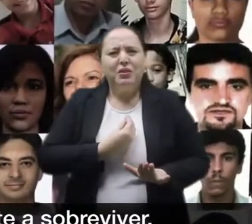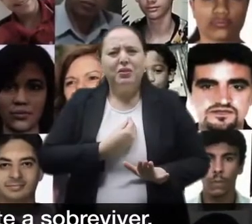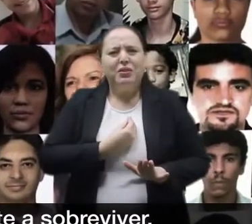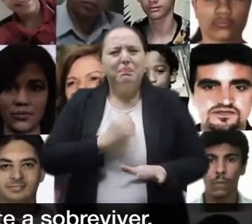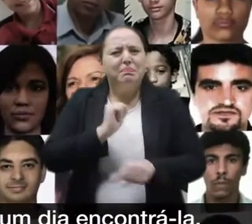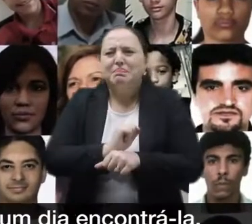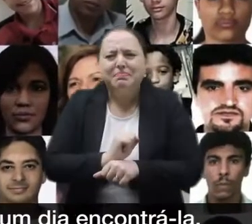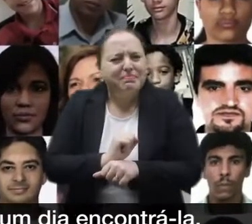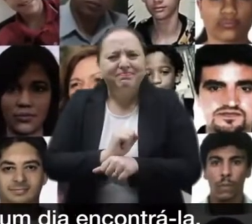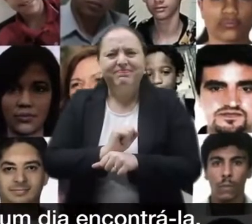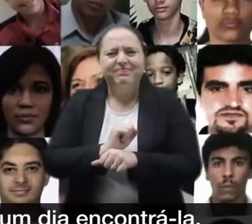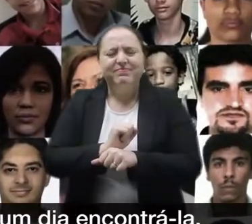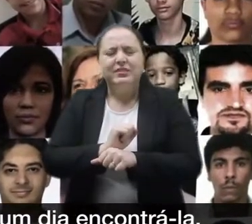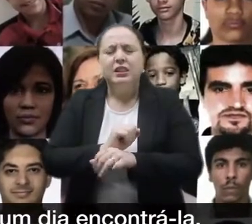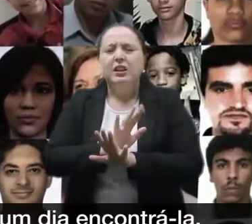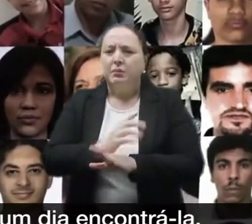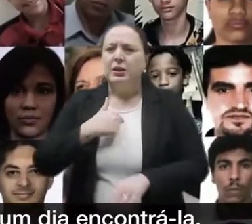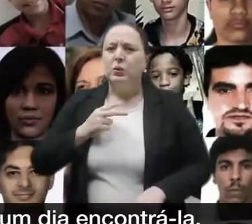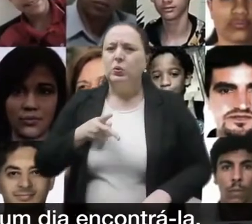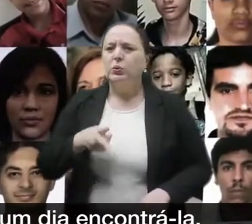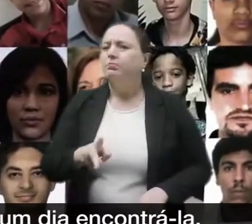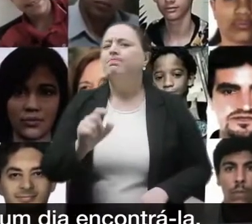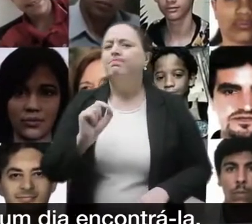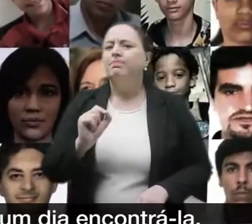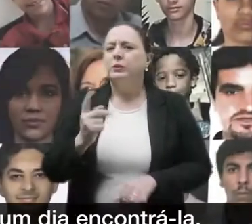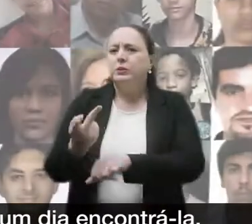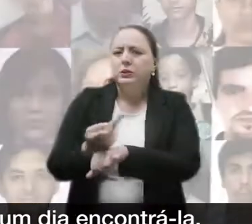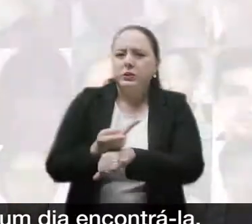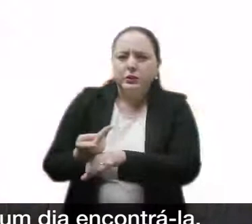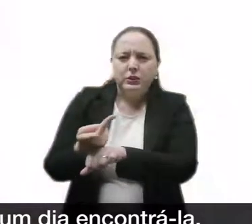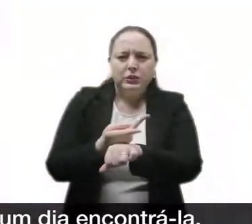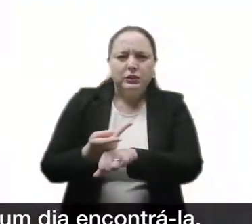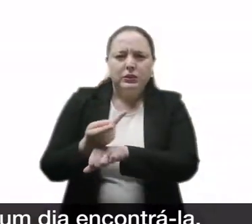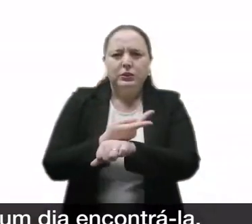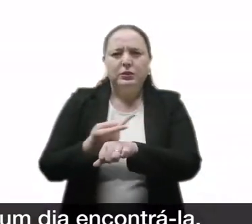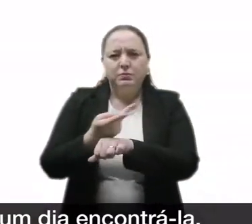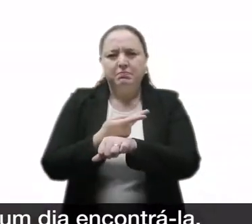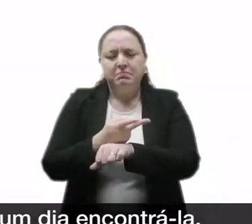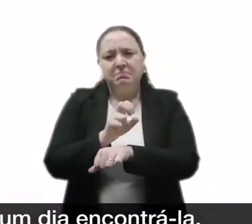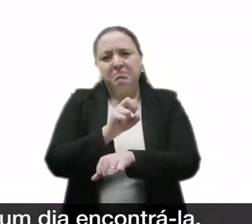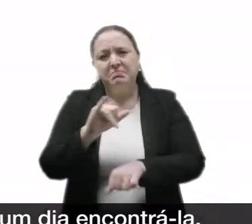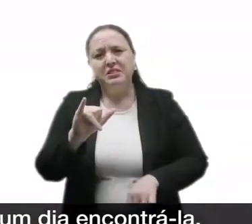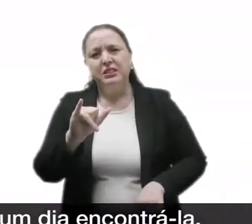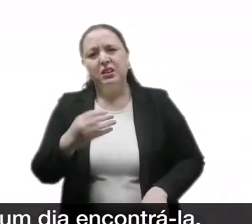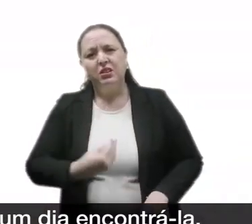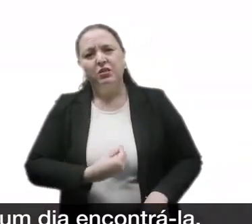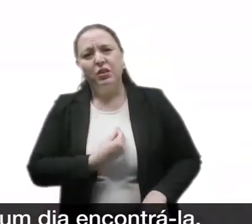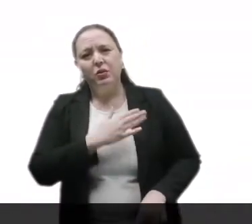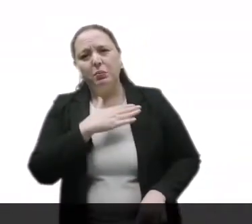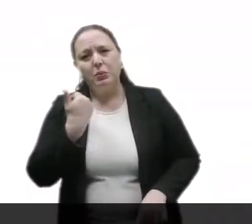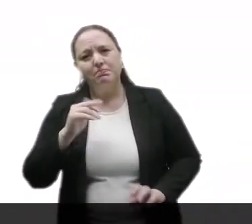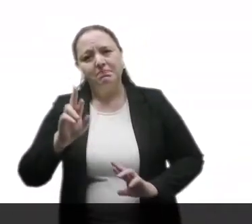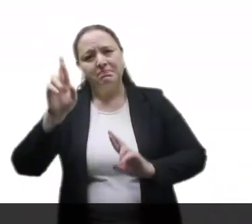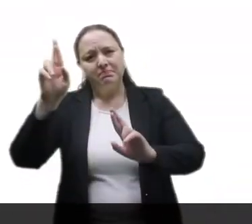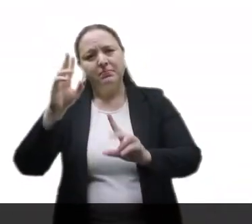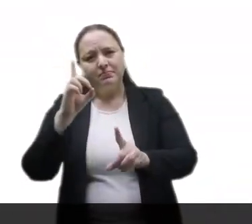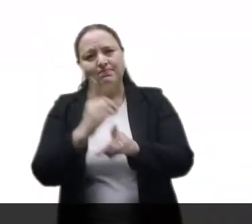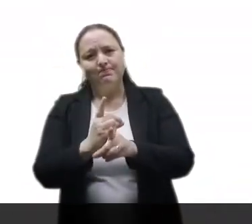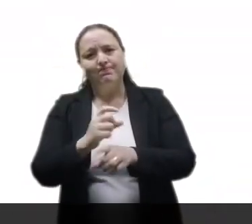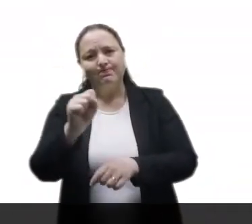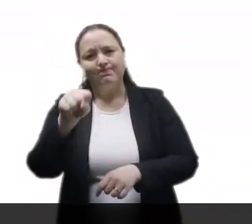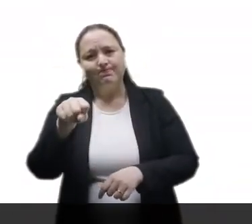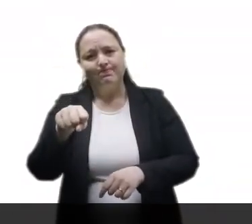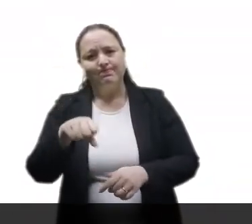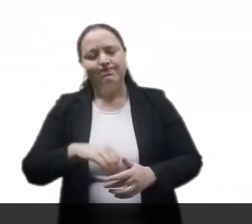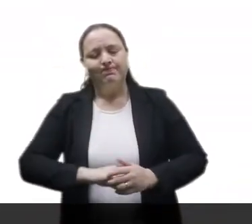sobreviver. Mas eu continuo na busca. Tenho a esperança de um dia encontrá-la, seja lá de que